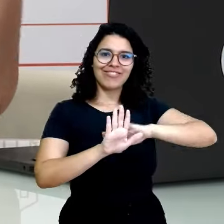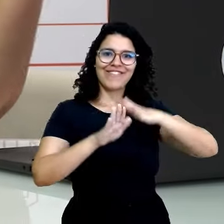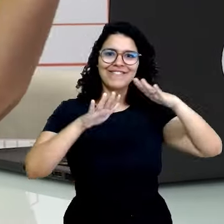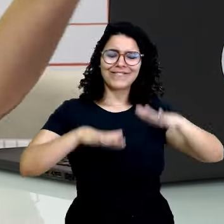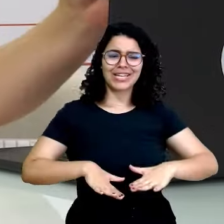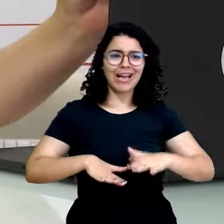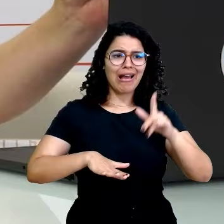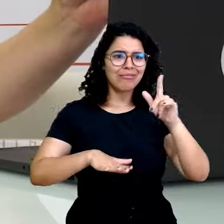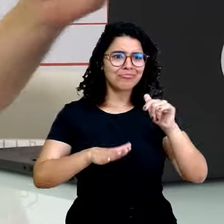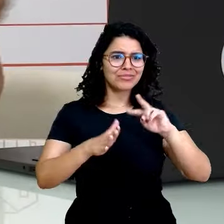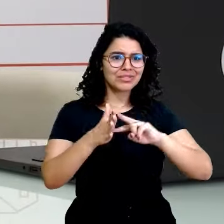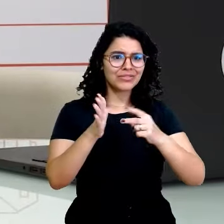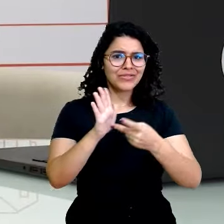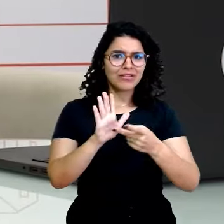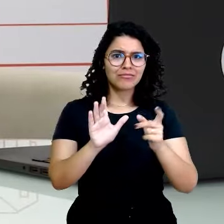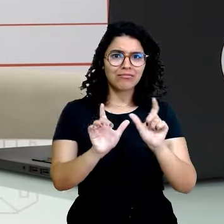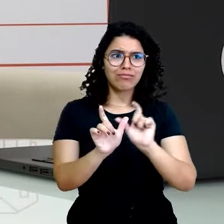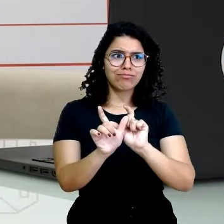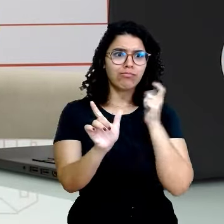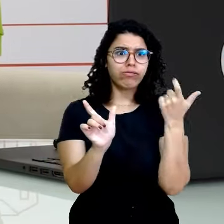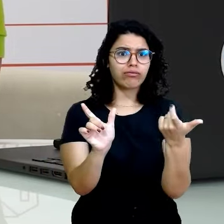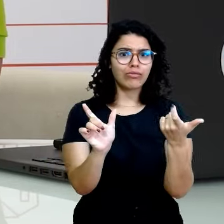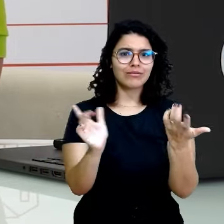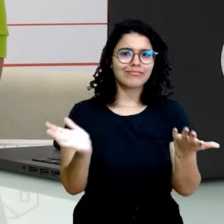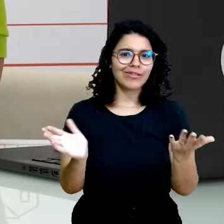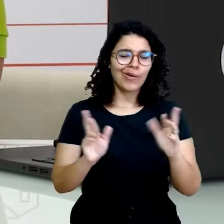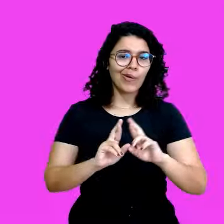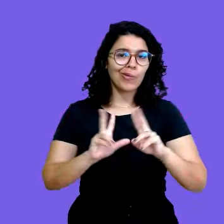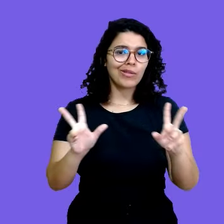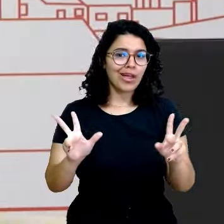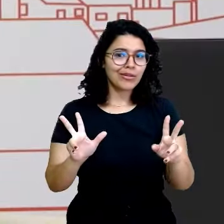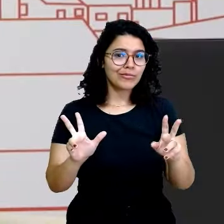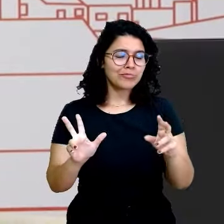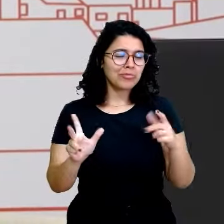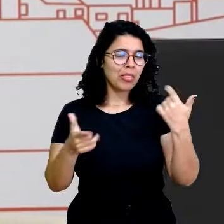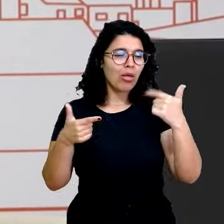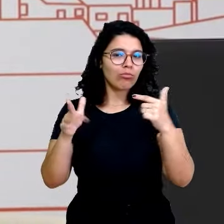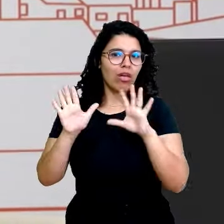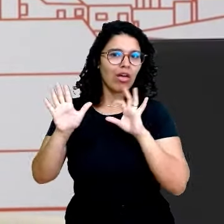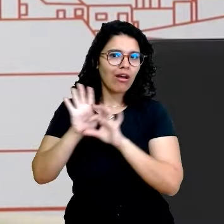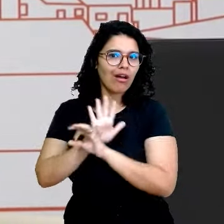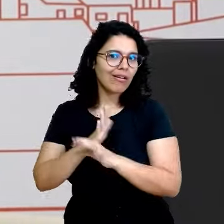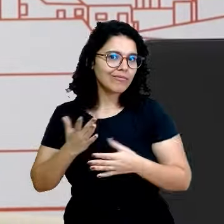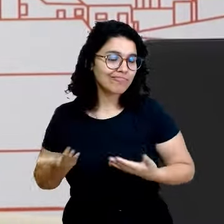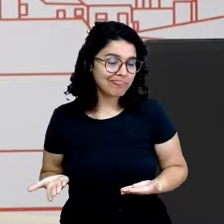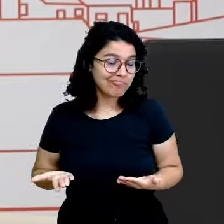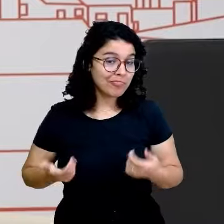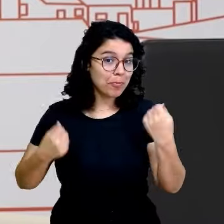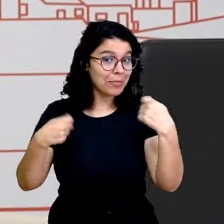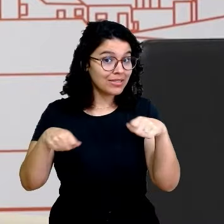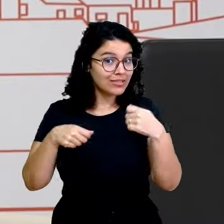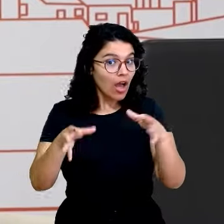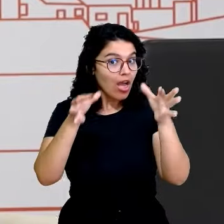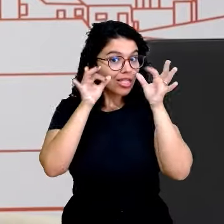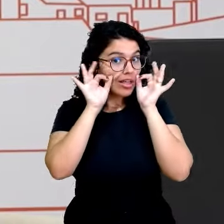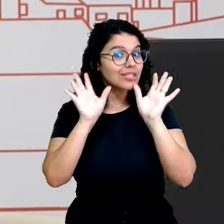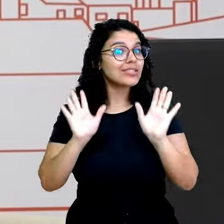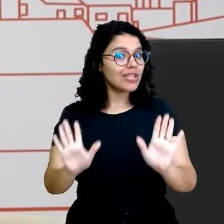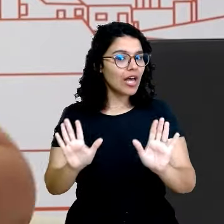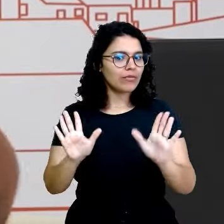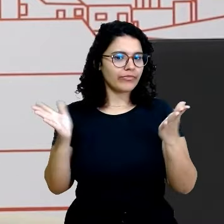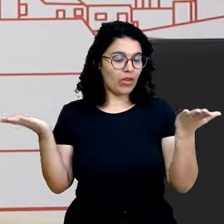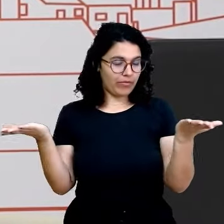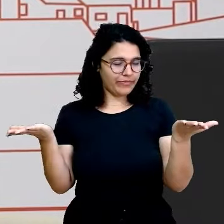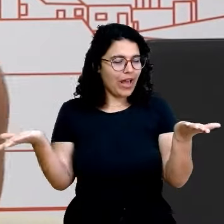incoerência. Então, se liga, hein? Então, perceberam? Eu trouxe a minha opinião, a minha